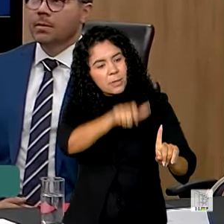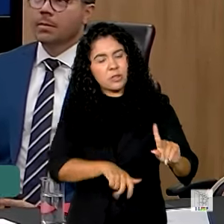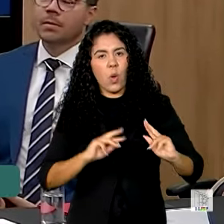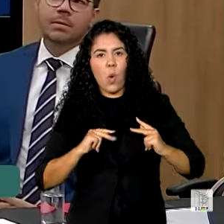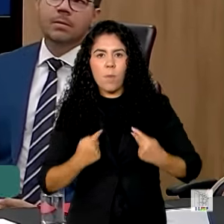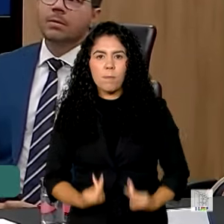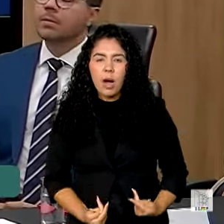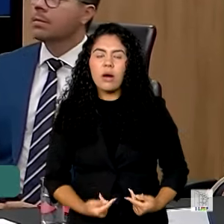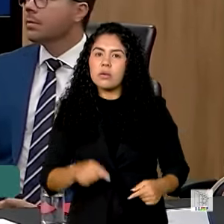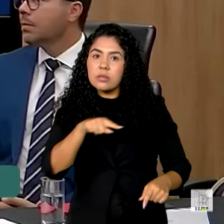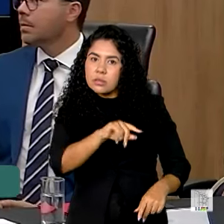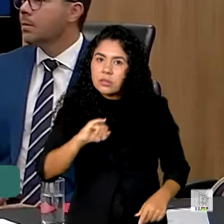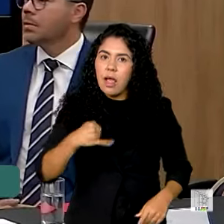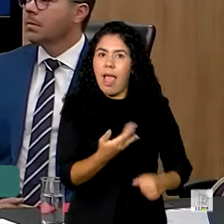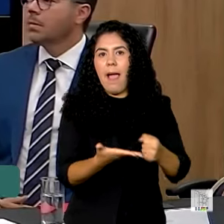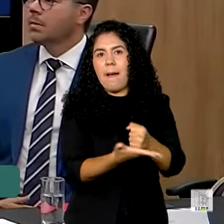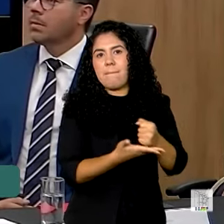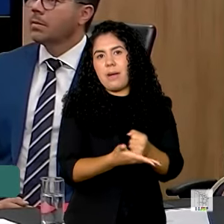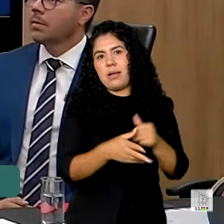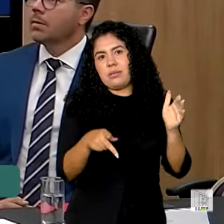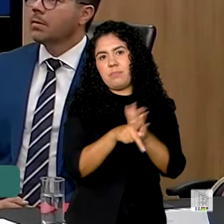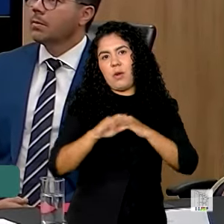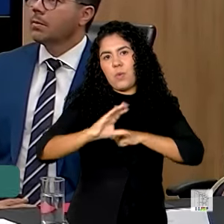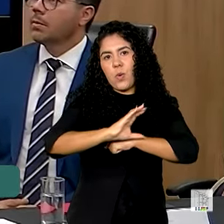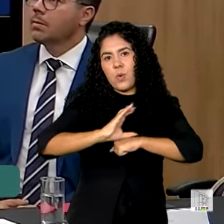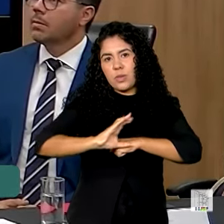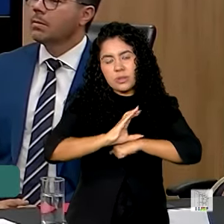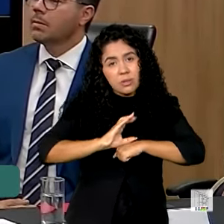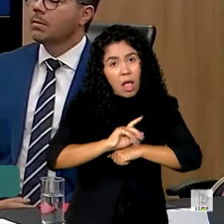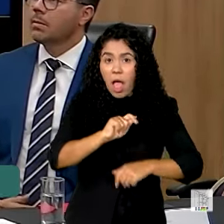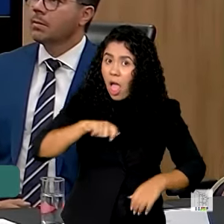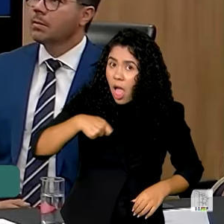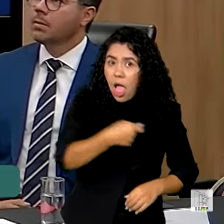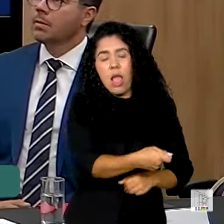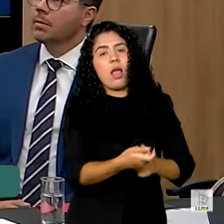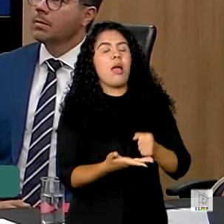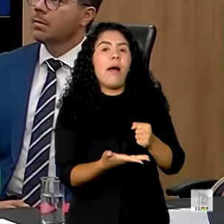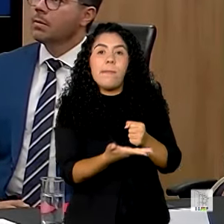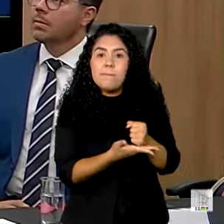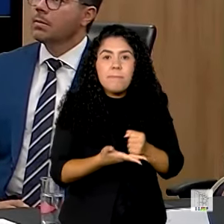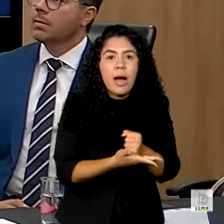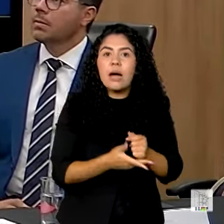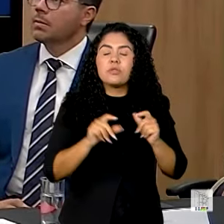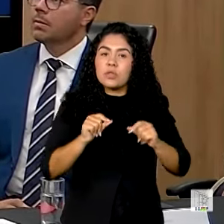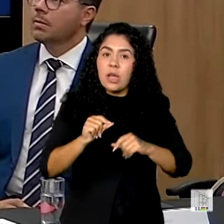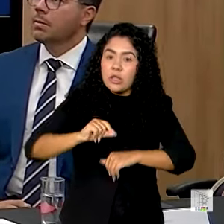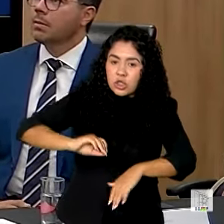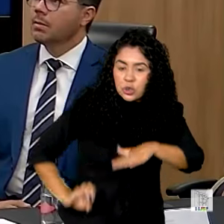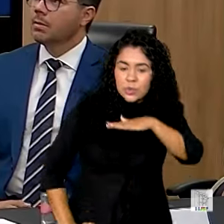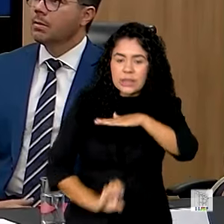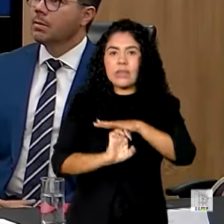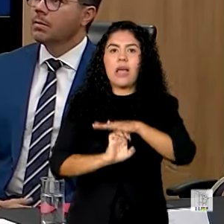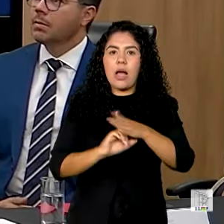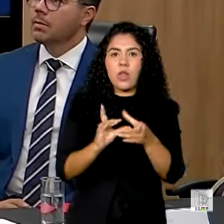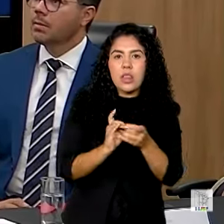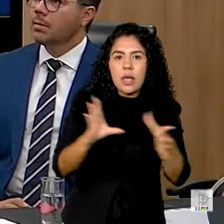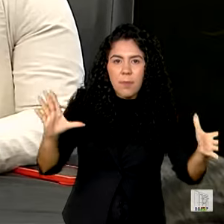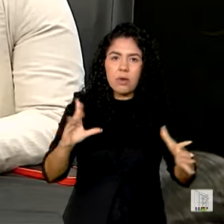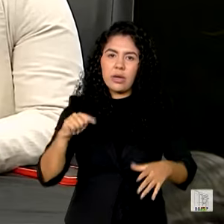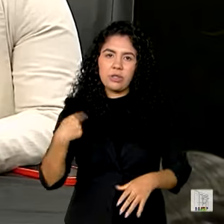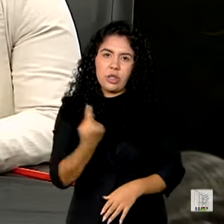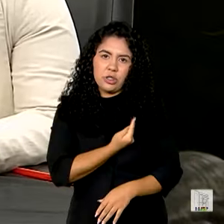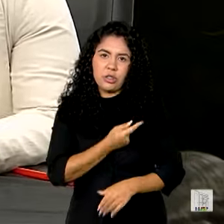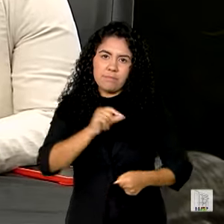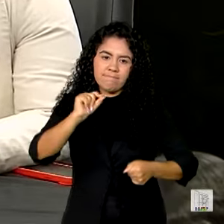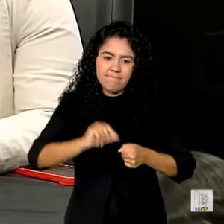que é o fundamento da Constituição. É o fundamento, diria eu, do Estado democrático de direitos sobre o qual vivemos.